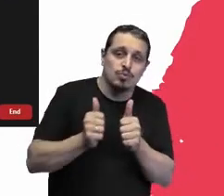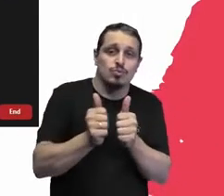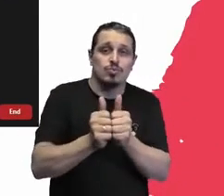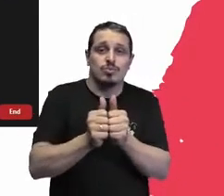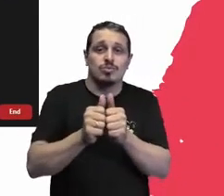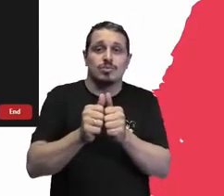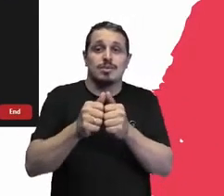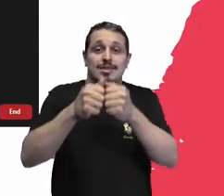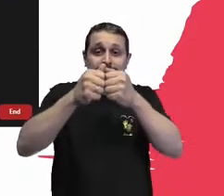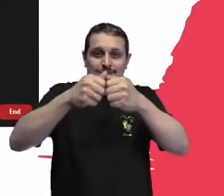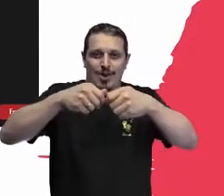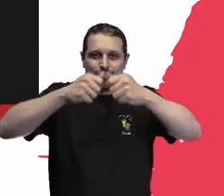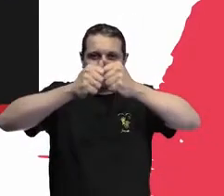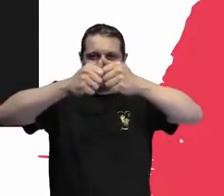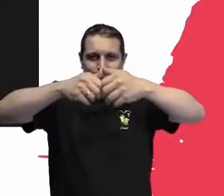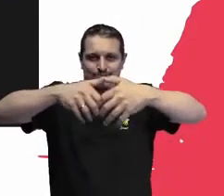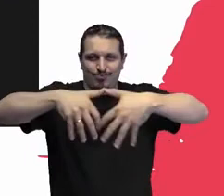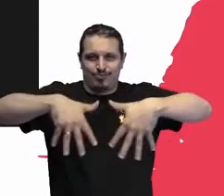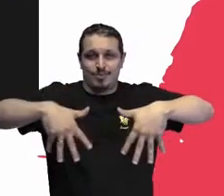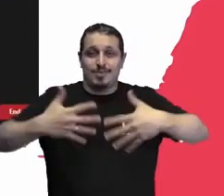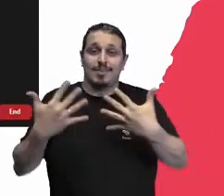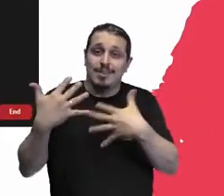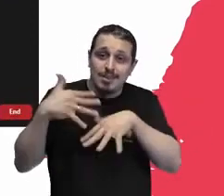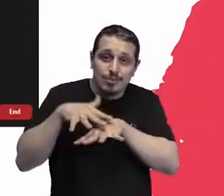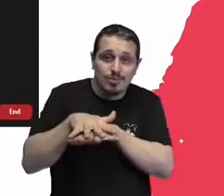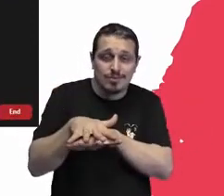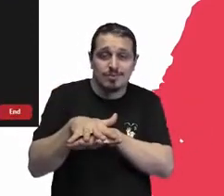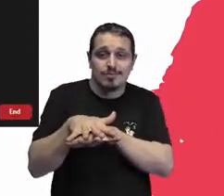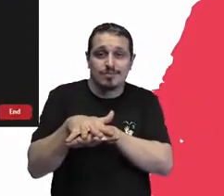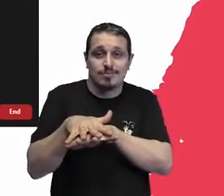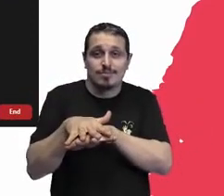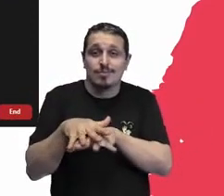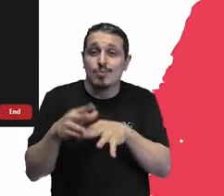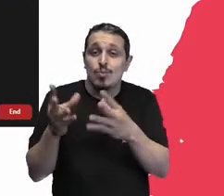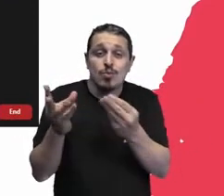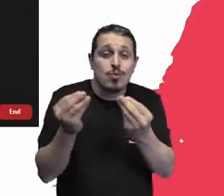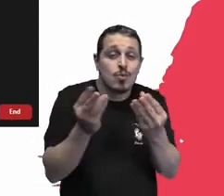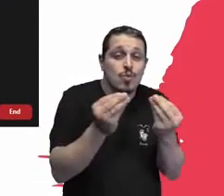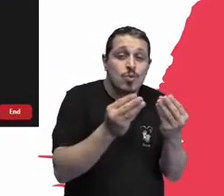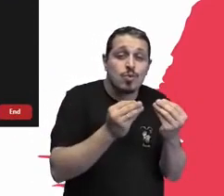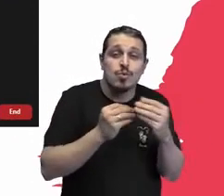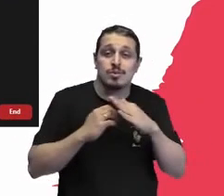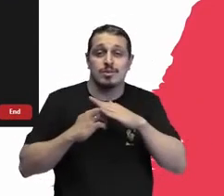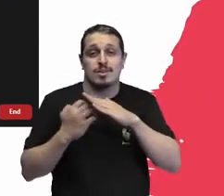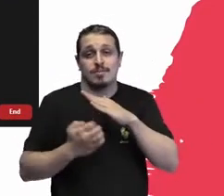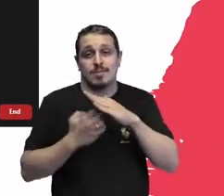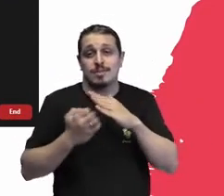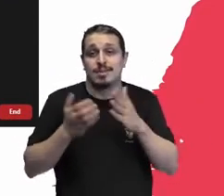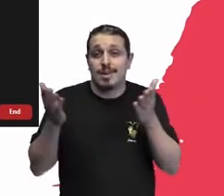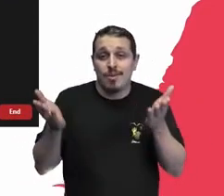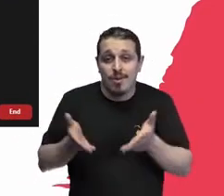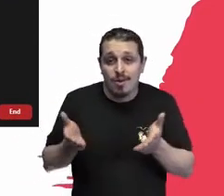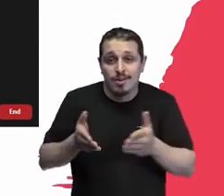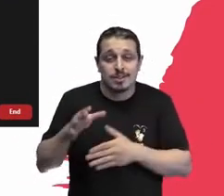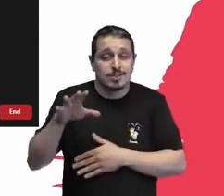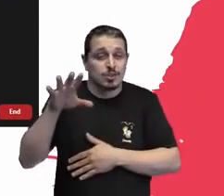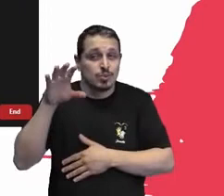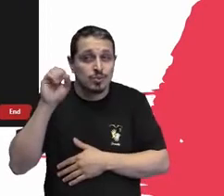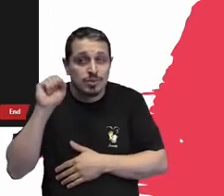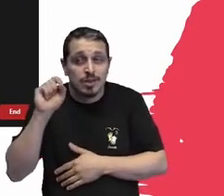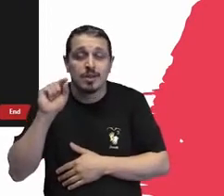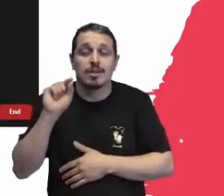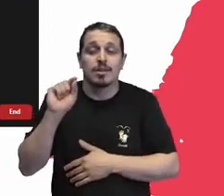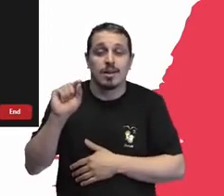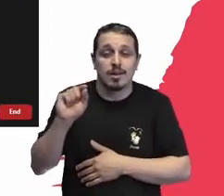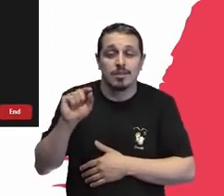não conhece procure seguir, onde existem muitas organizações, vocês certamente já ouviram falar do Instituto João Clemente, Rodrigo